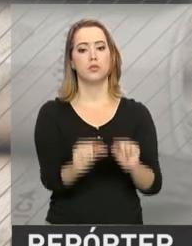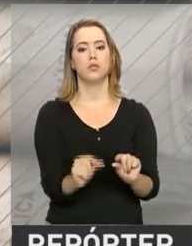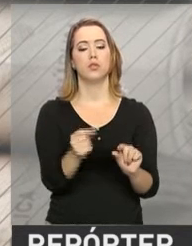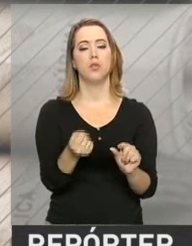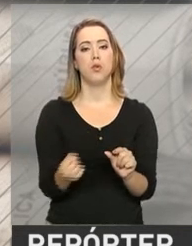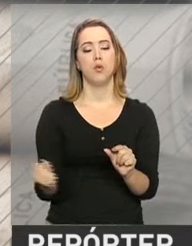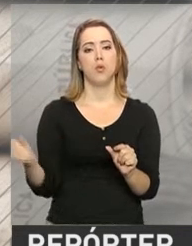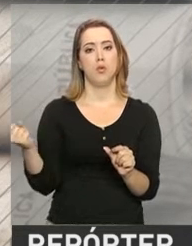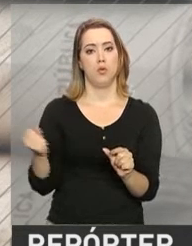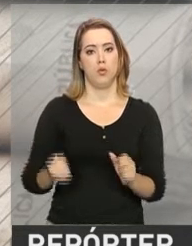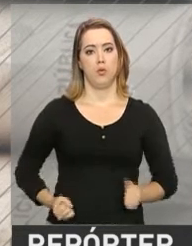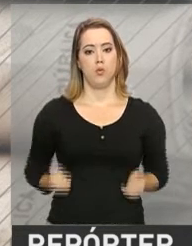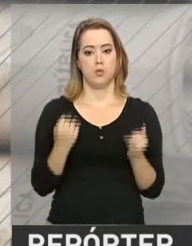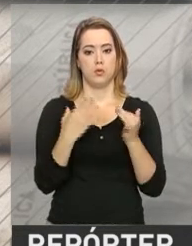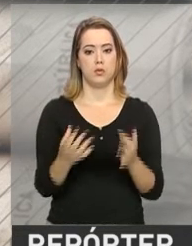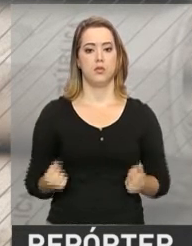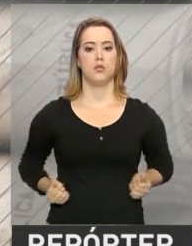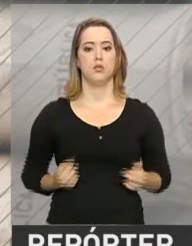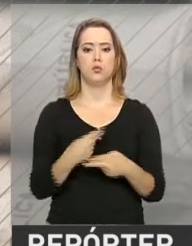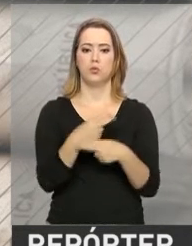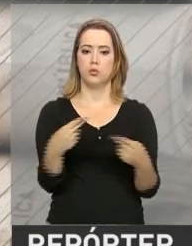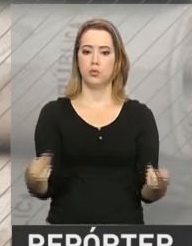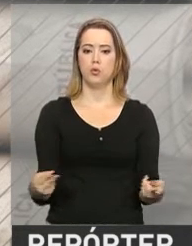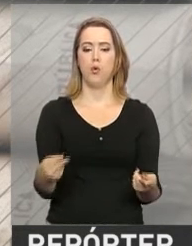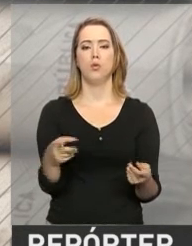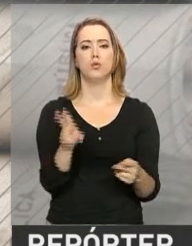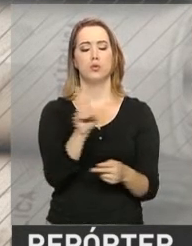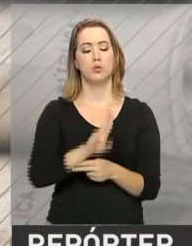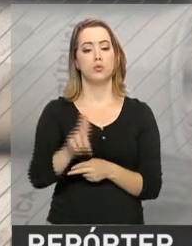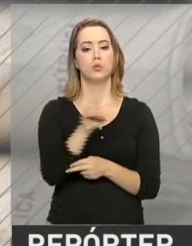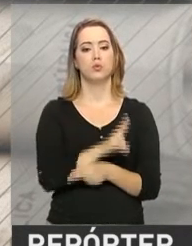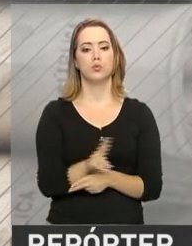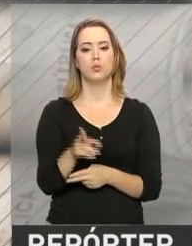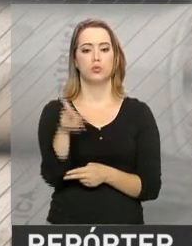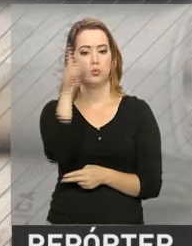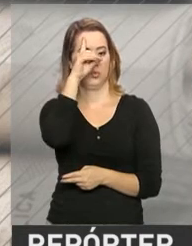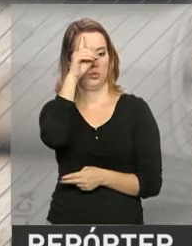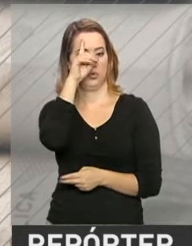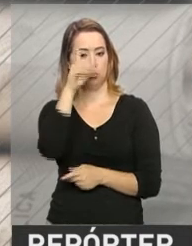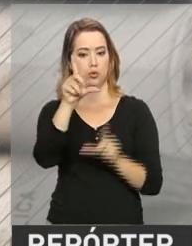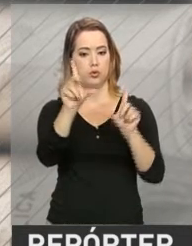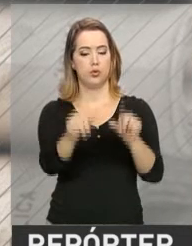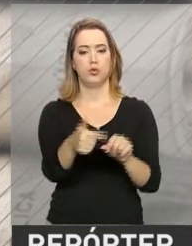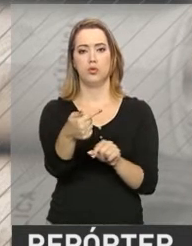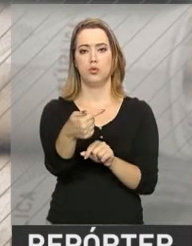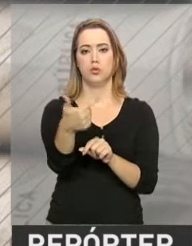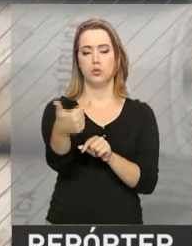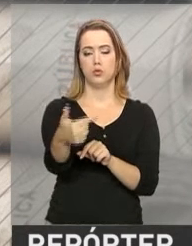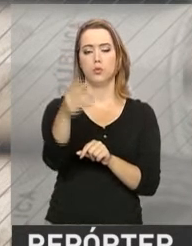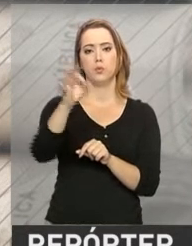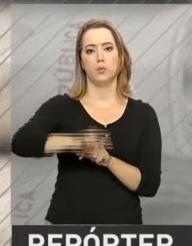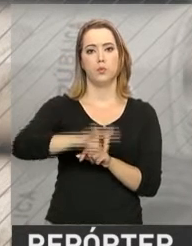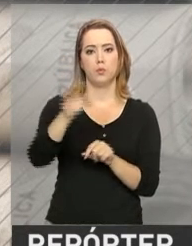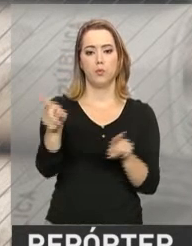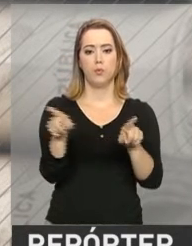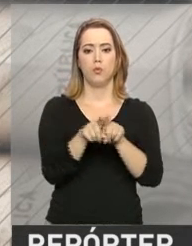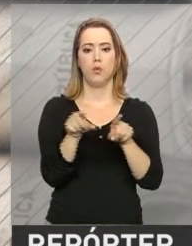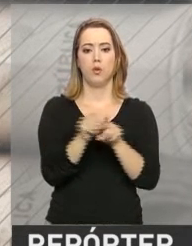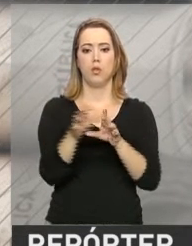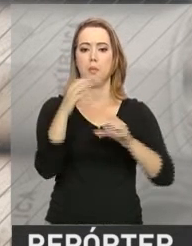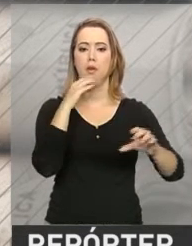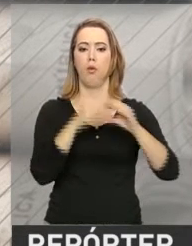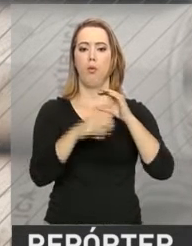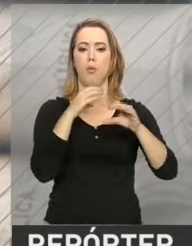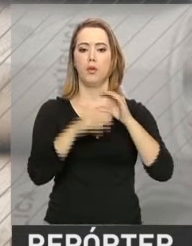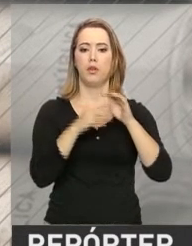nos gastos com material de consumo, queda de mais de 27%. Também houve economia nos gastos com comunicação e